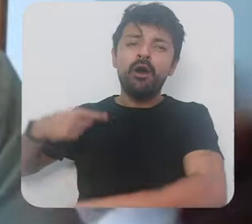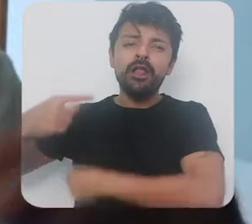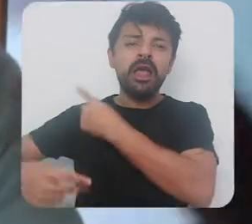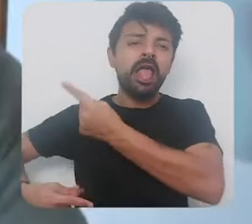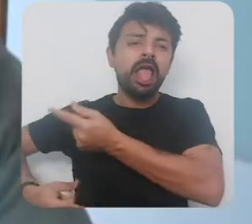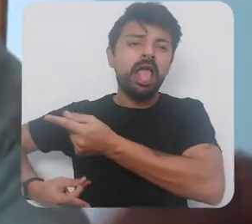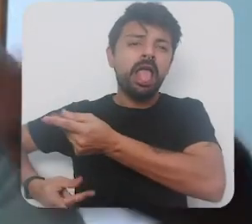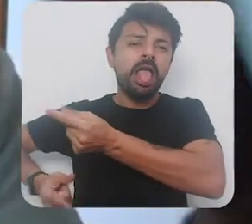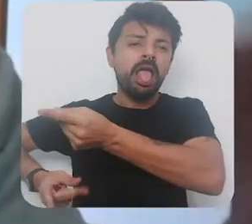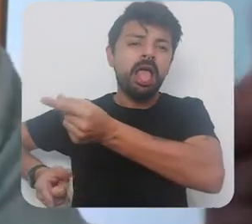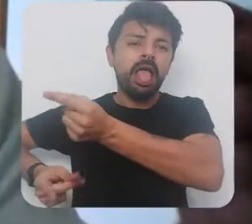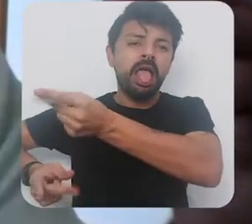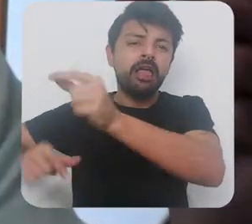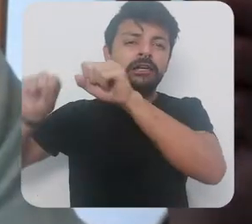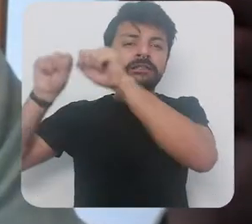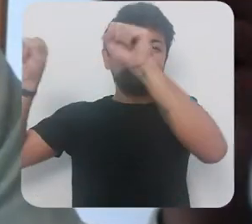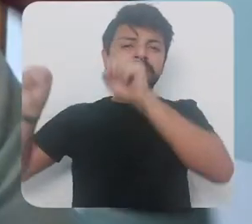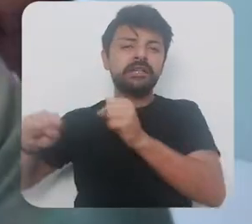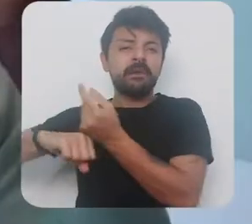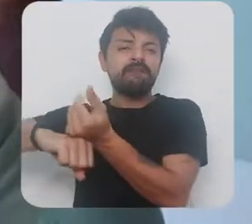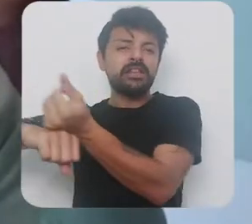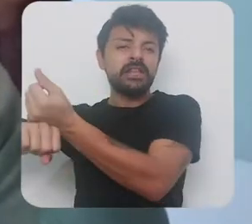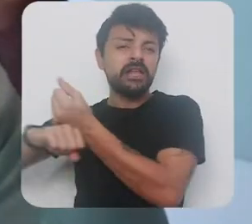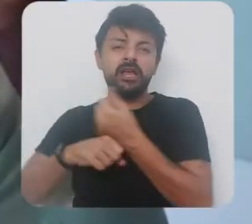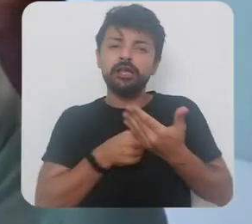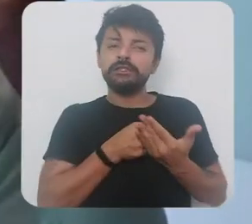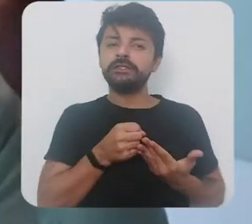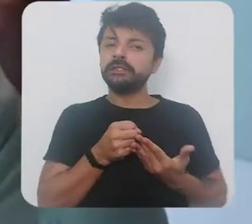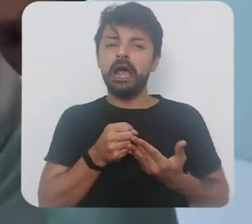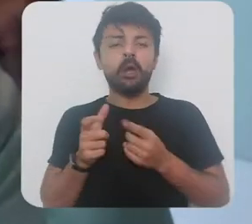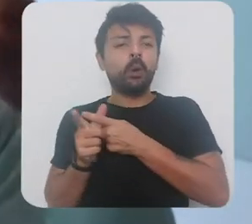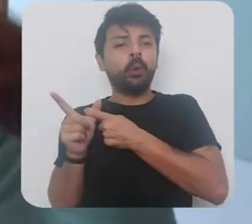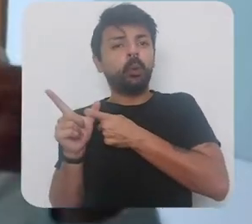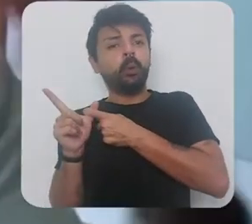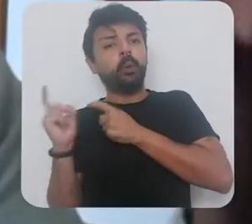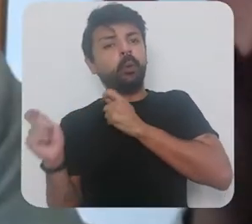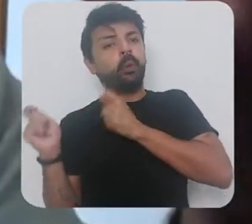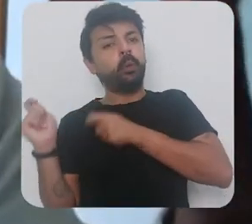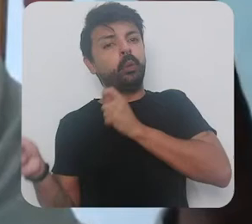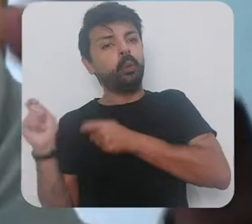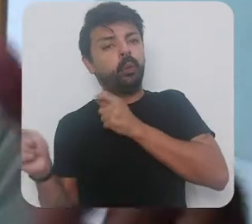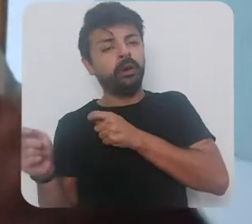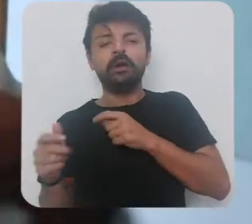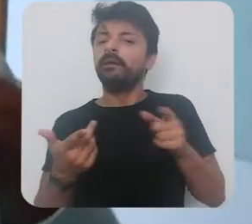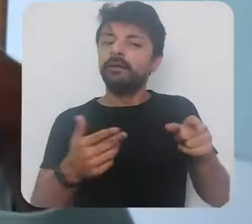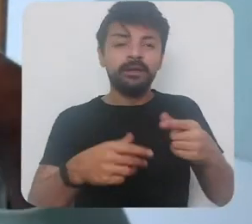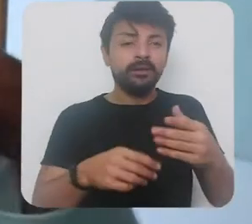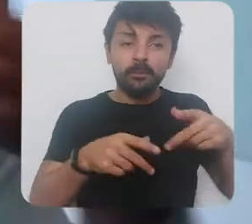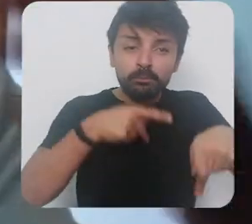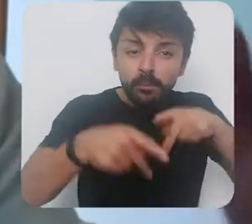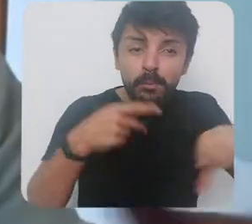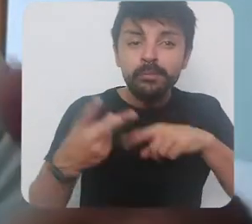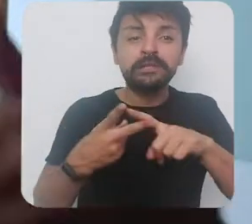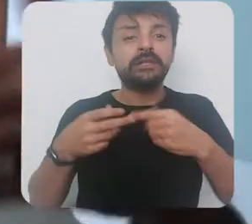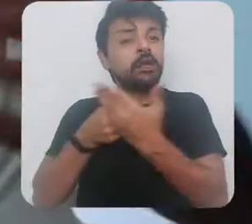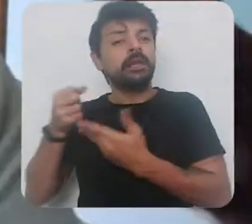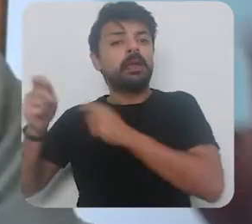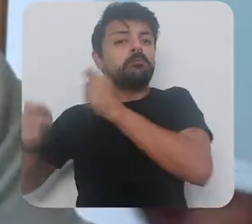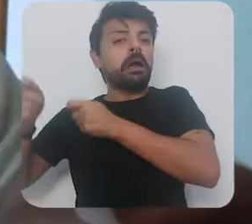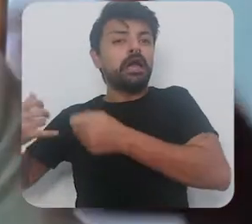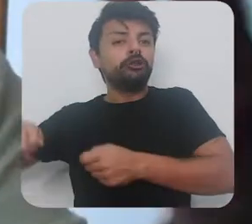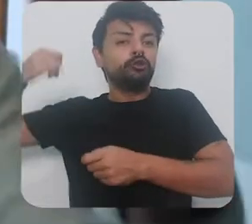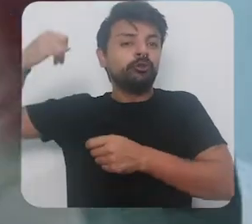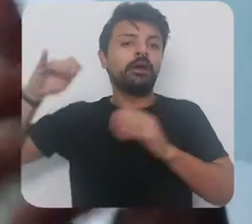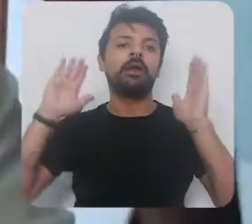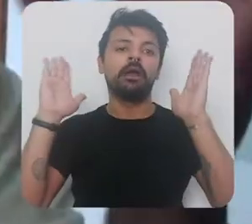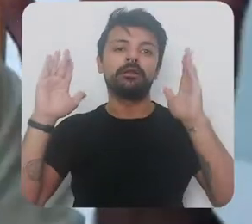rolada eternamente no sistema financeiro e os estados e a população geral pagando serviços de título de